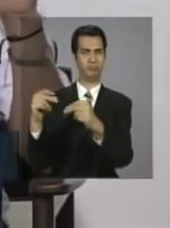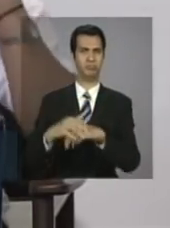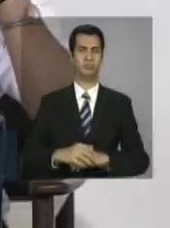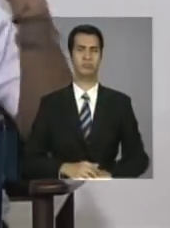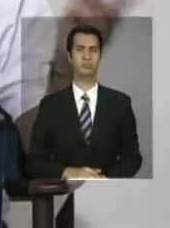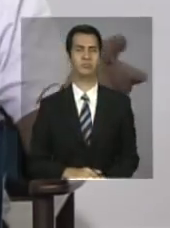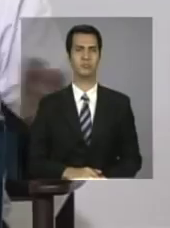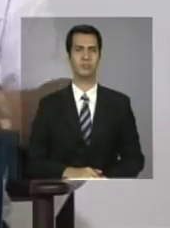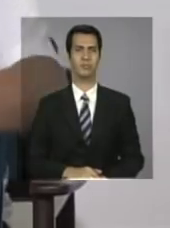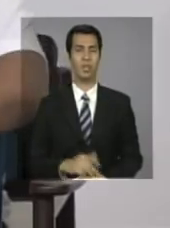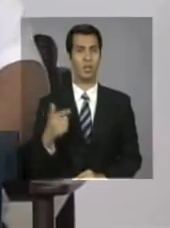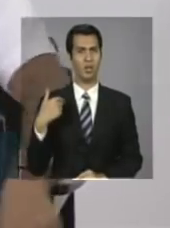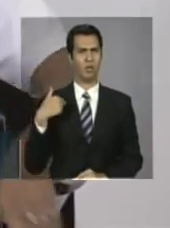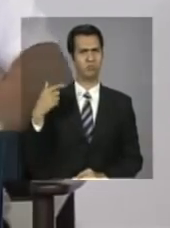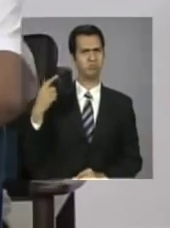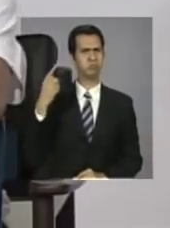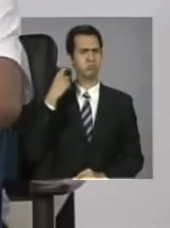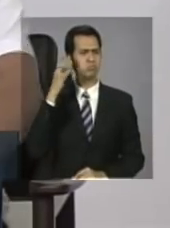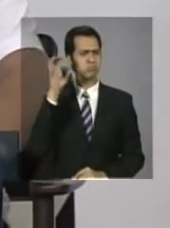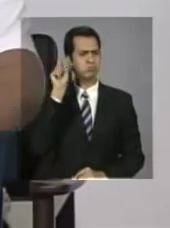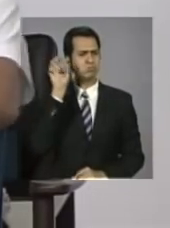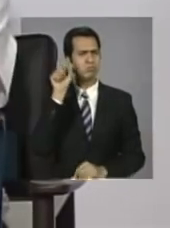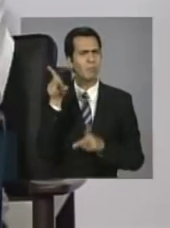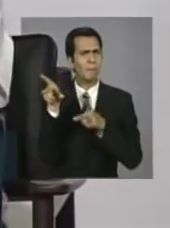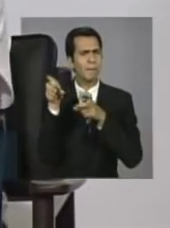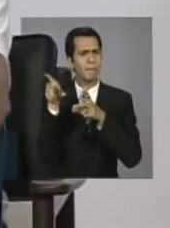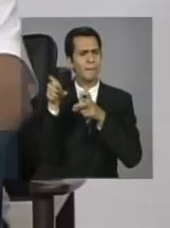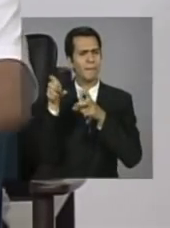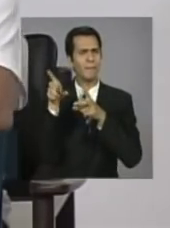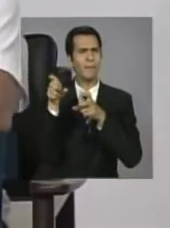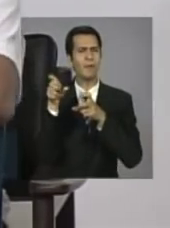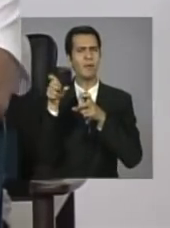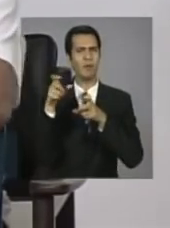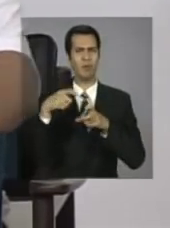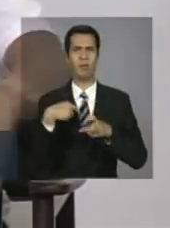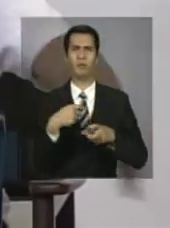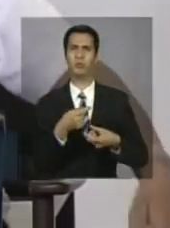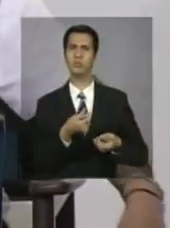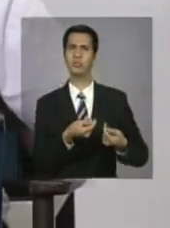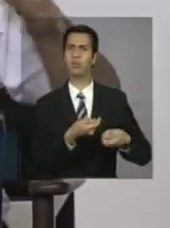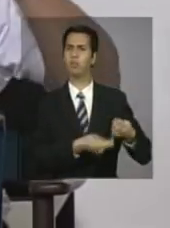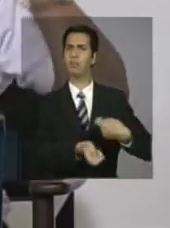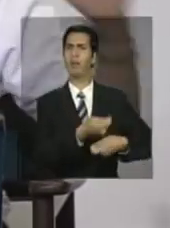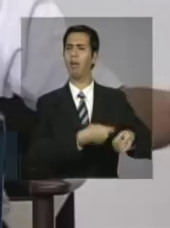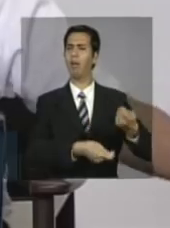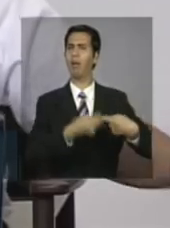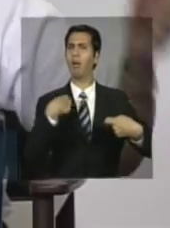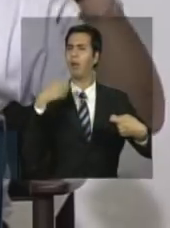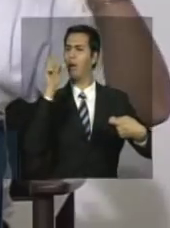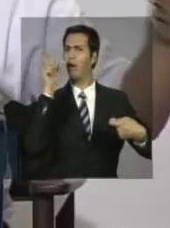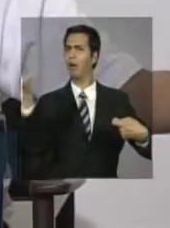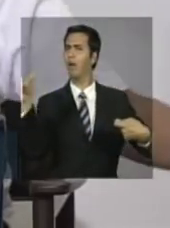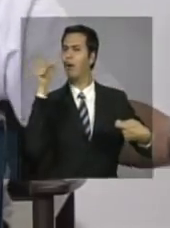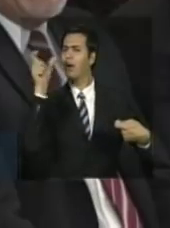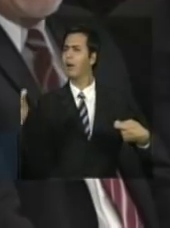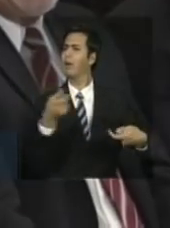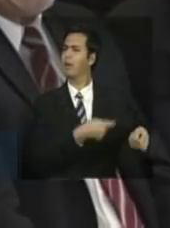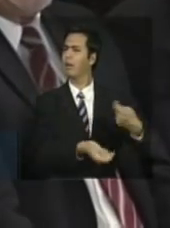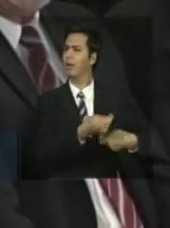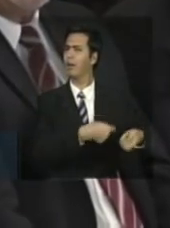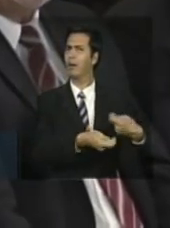Daí, eu escutando, prestando mais, eu acho que passei mais troco errado do que eu, porque eu estava interessada na